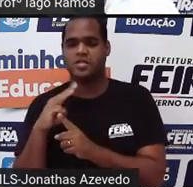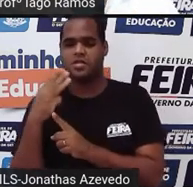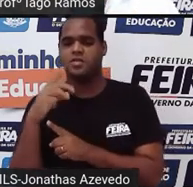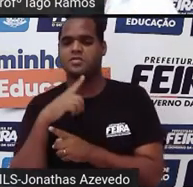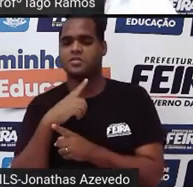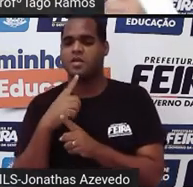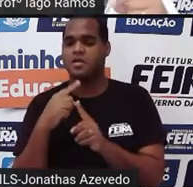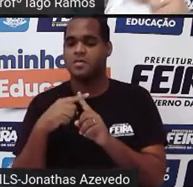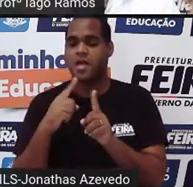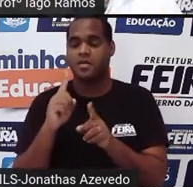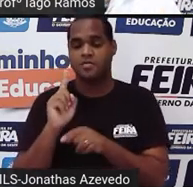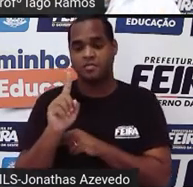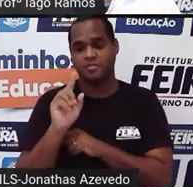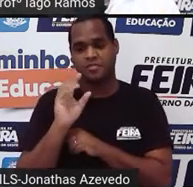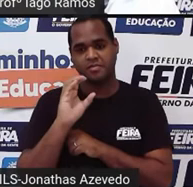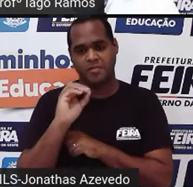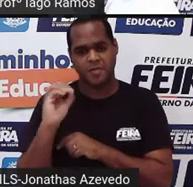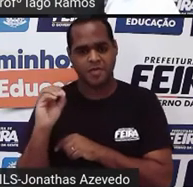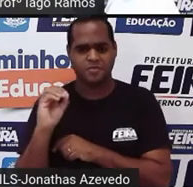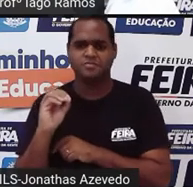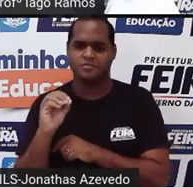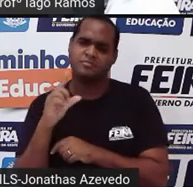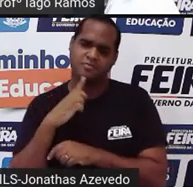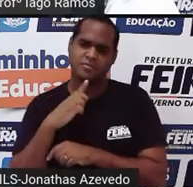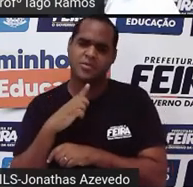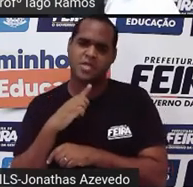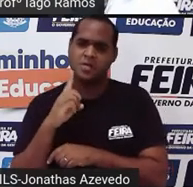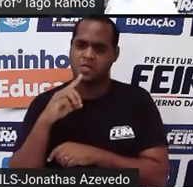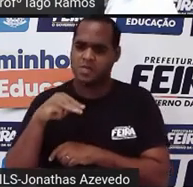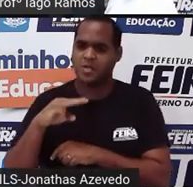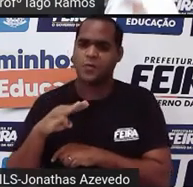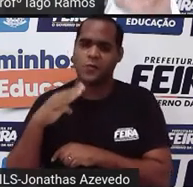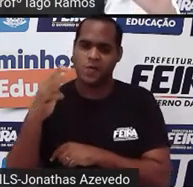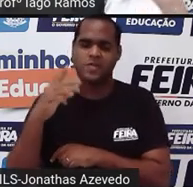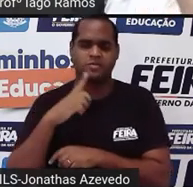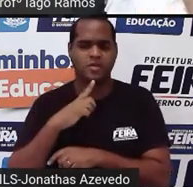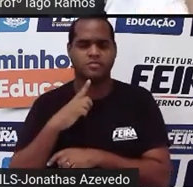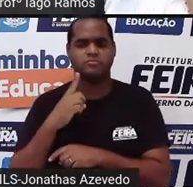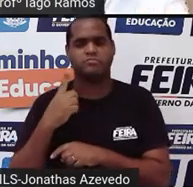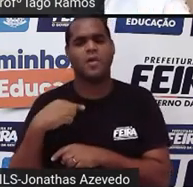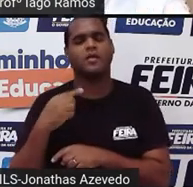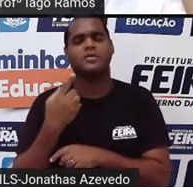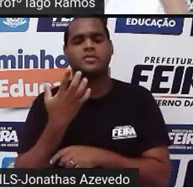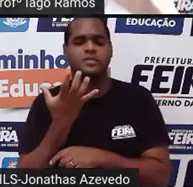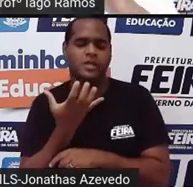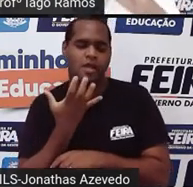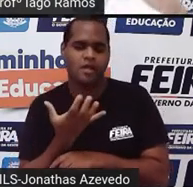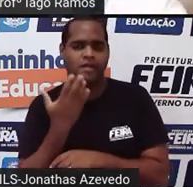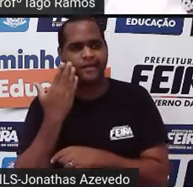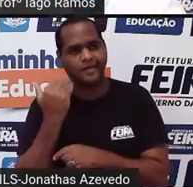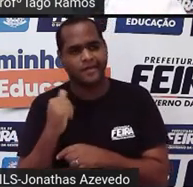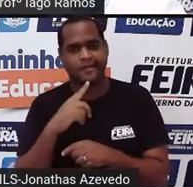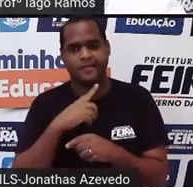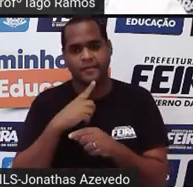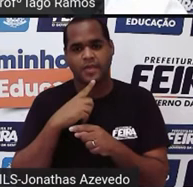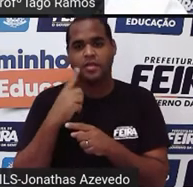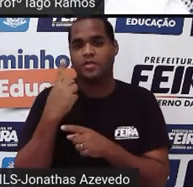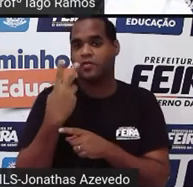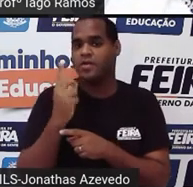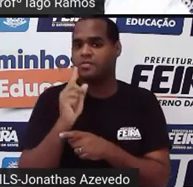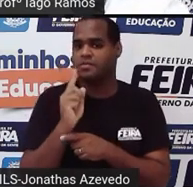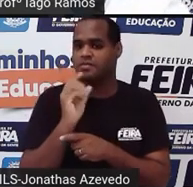cada mil litros eu tenho um metro cúbico, tá? Então, por isso que eu quebro os dois mil litros